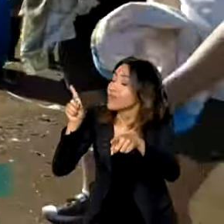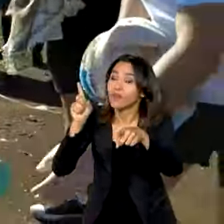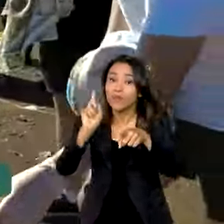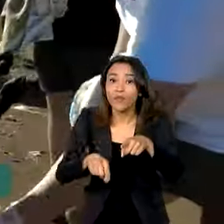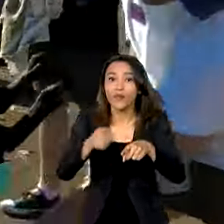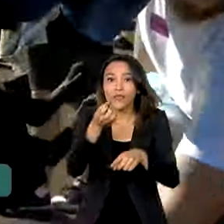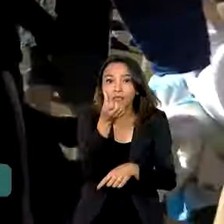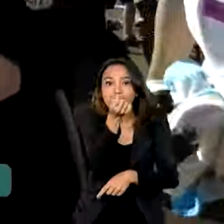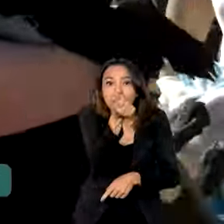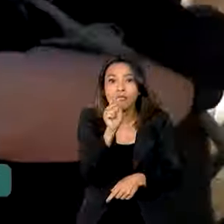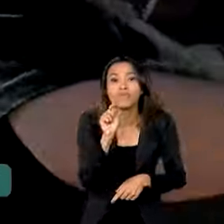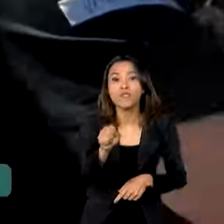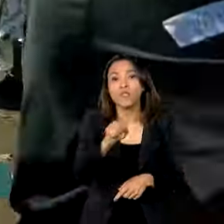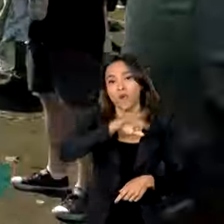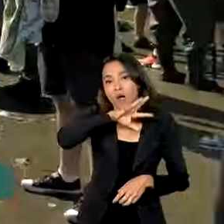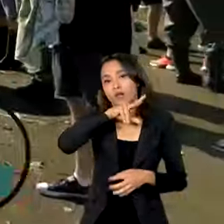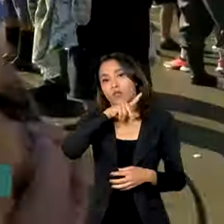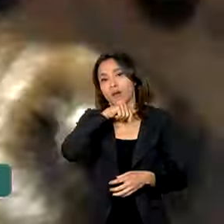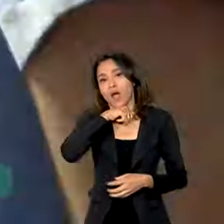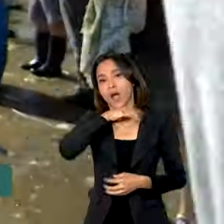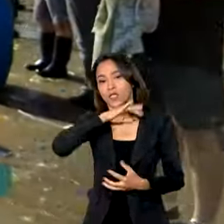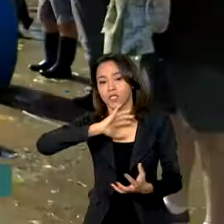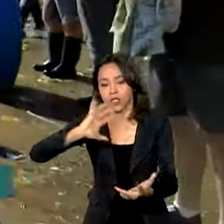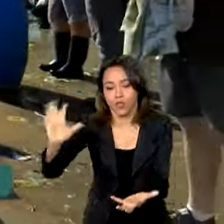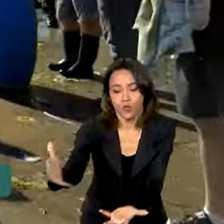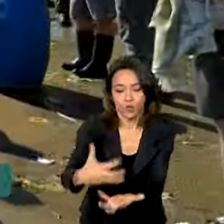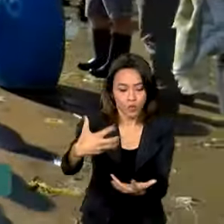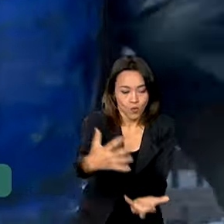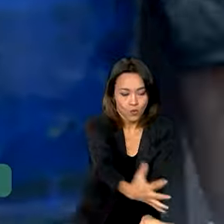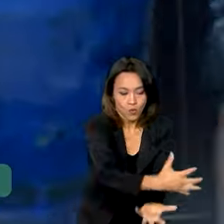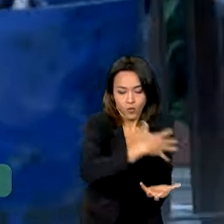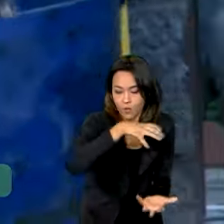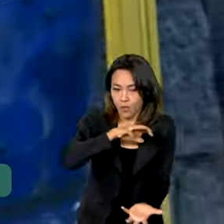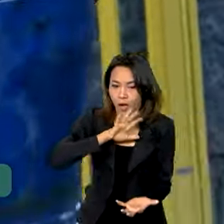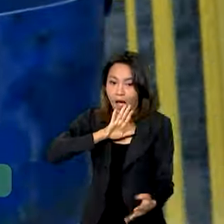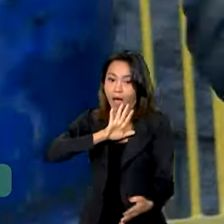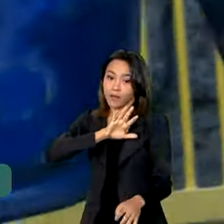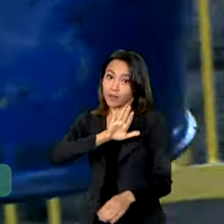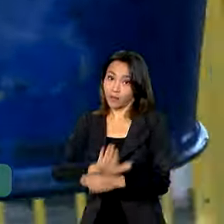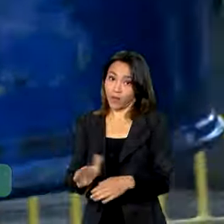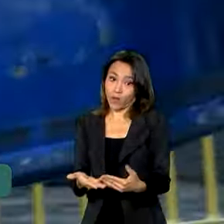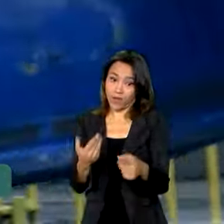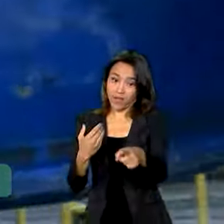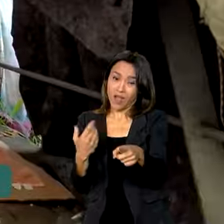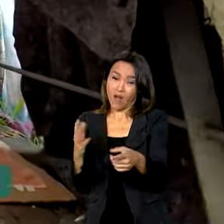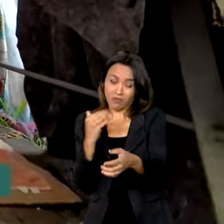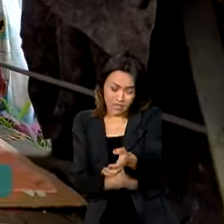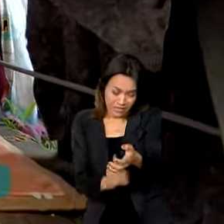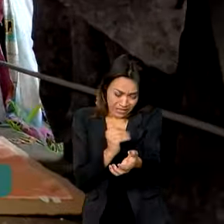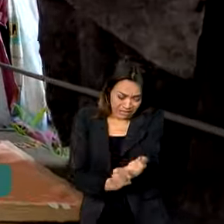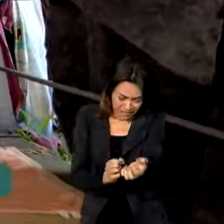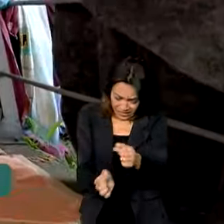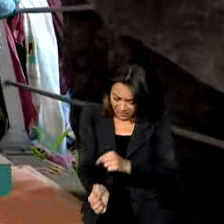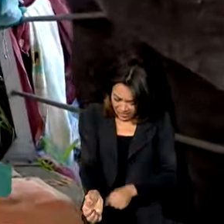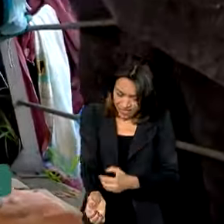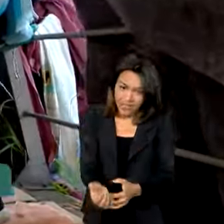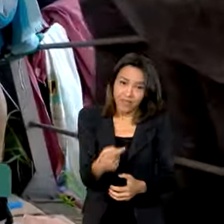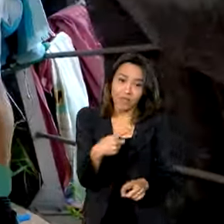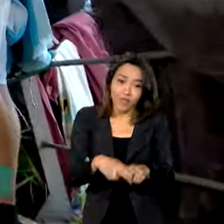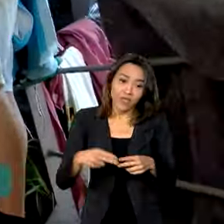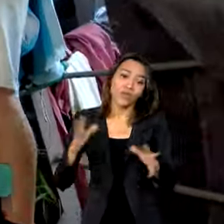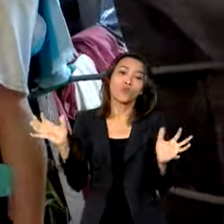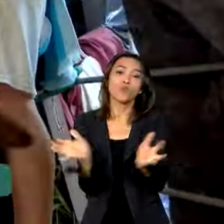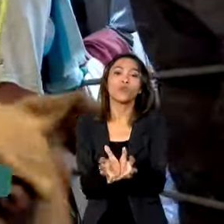6 mil animais domésticos resgatados até agora. Alguns pets chegam feridos. Por isso, uma equipe de